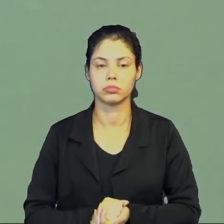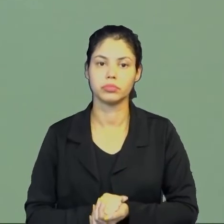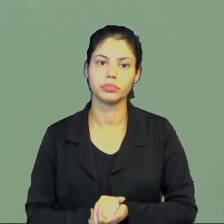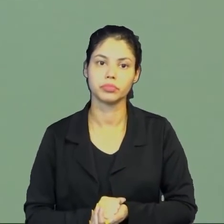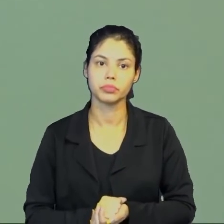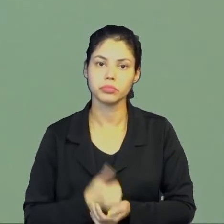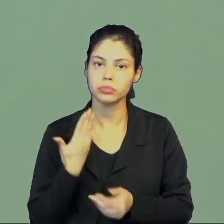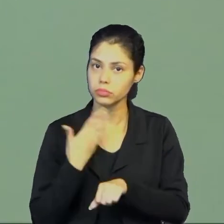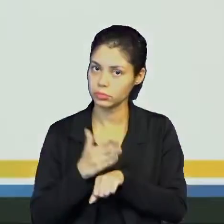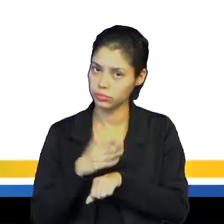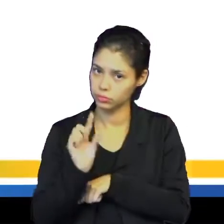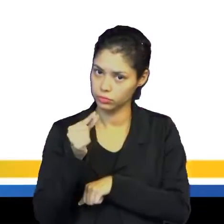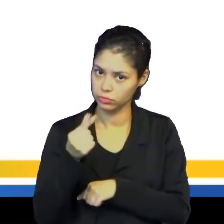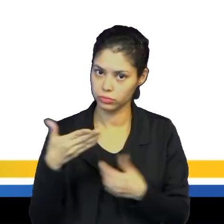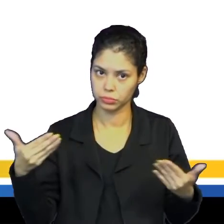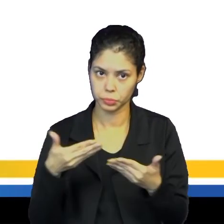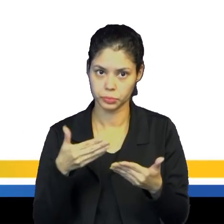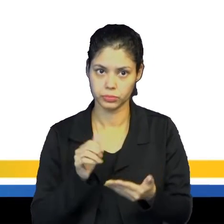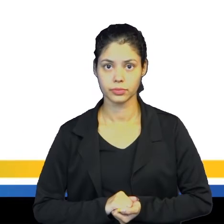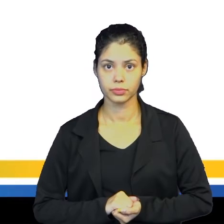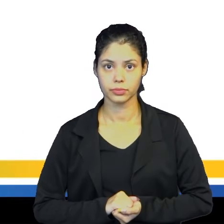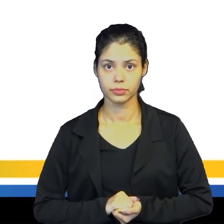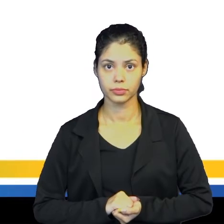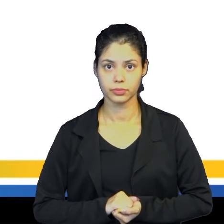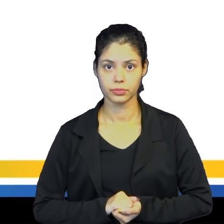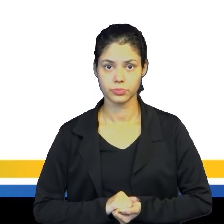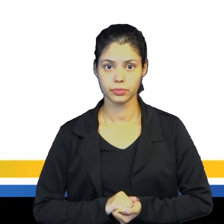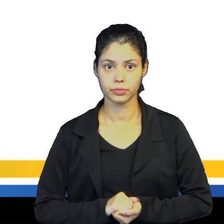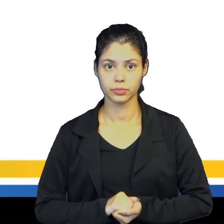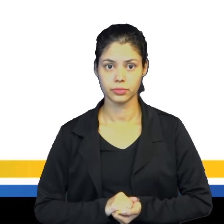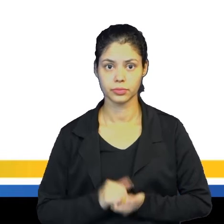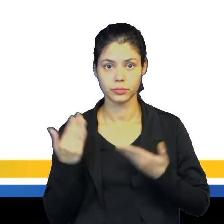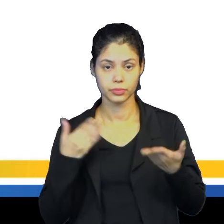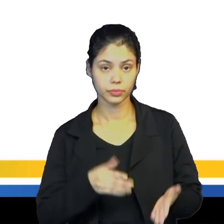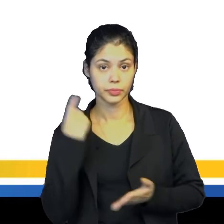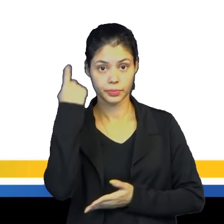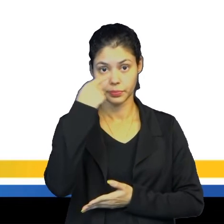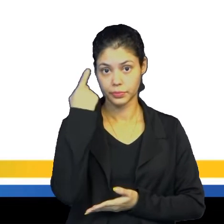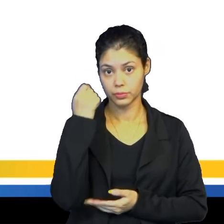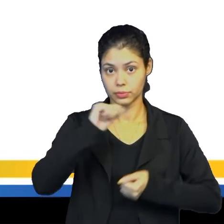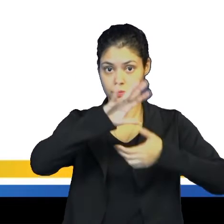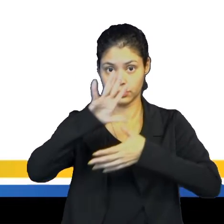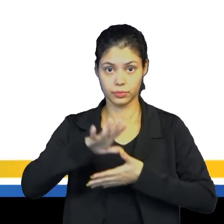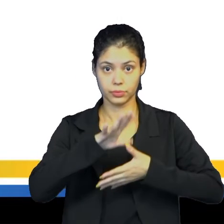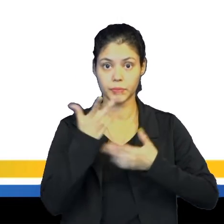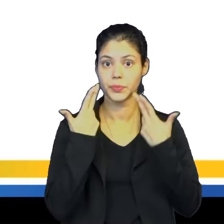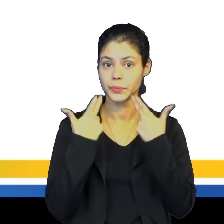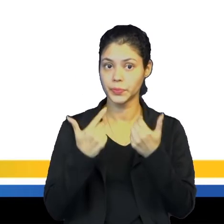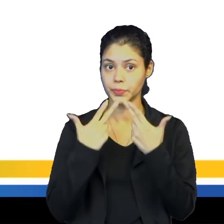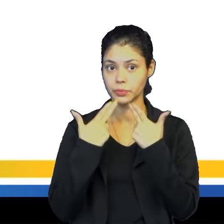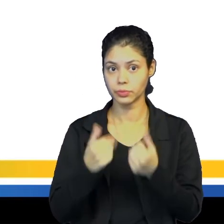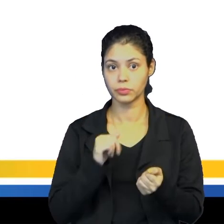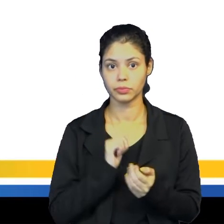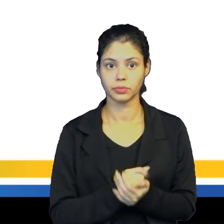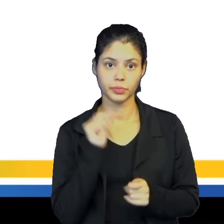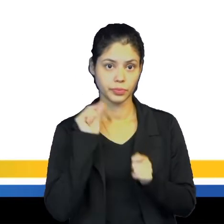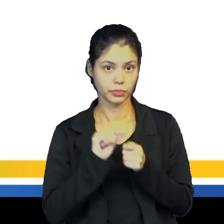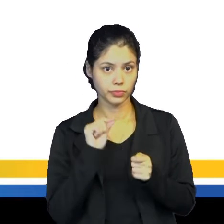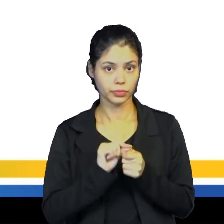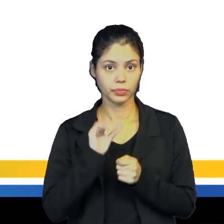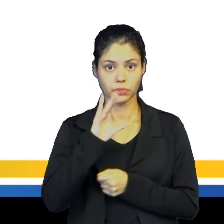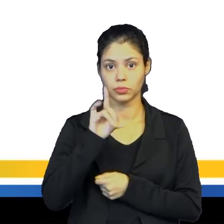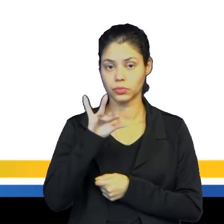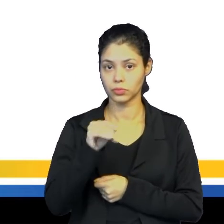aprendemos na aula de hoje, vamos lá? A chegada dos espanhóis à América e as notícias do feito da